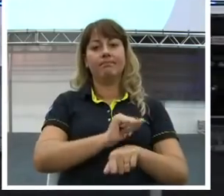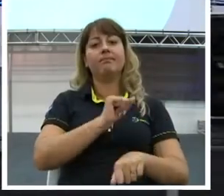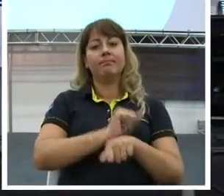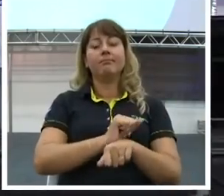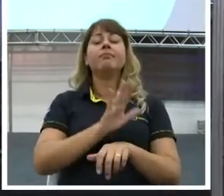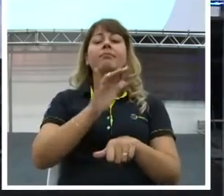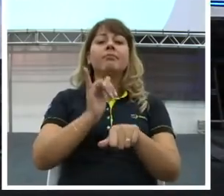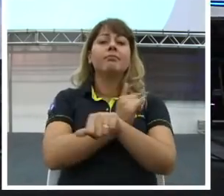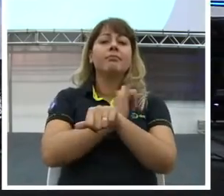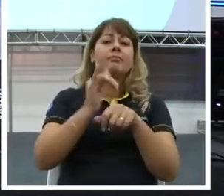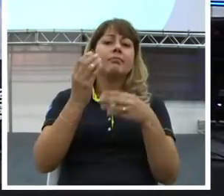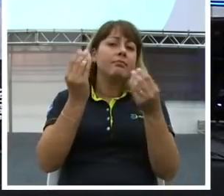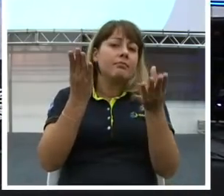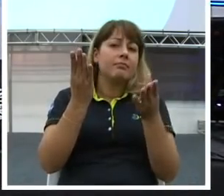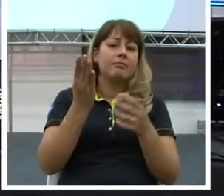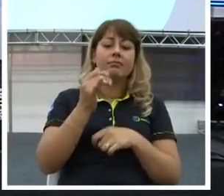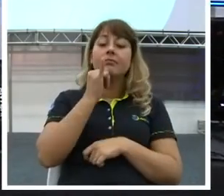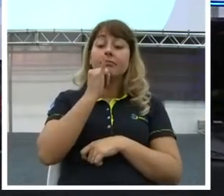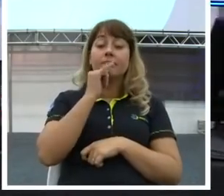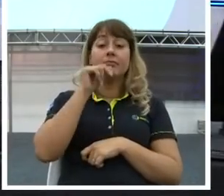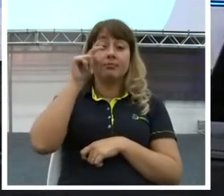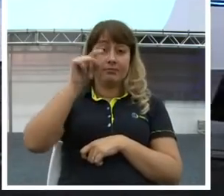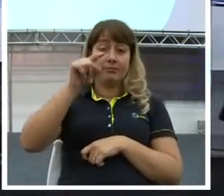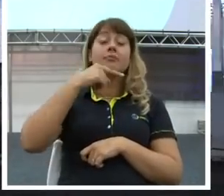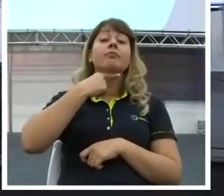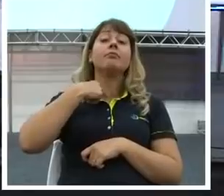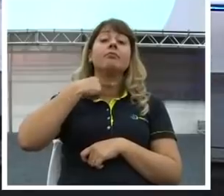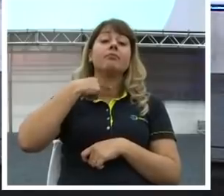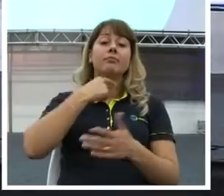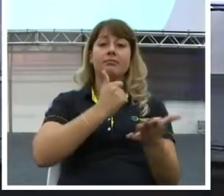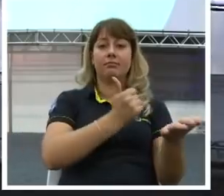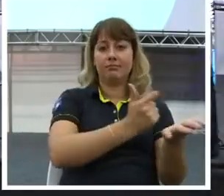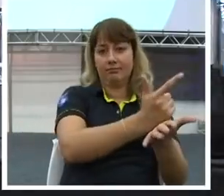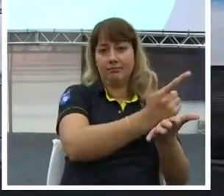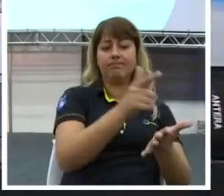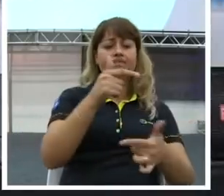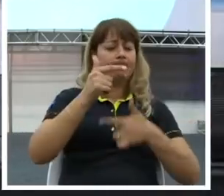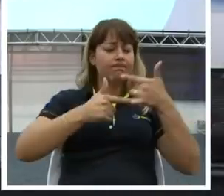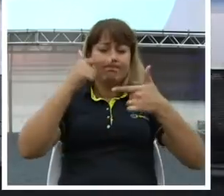Fazer o dinheiro pagar as coisas para você. Não você pagar.